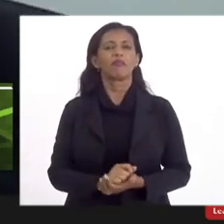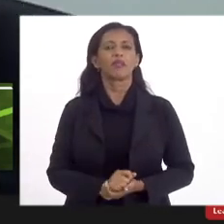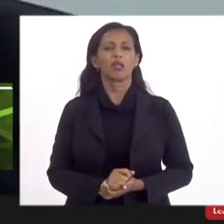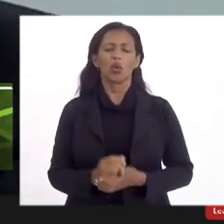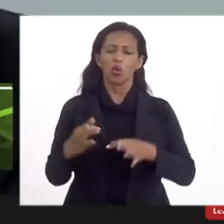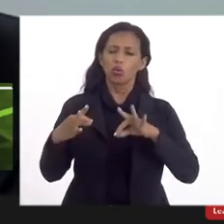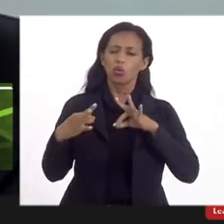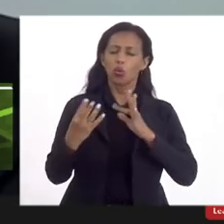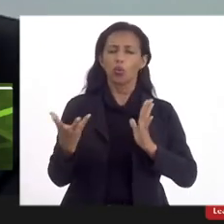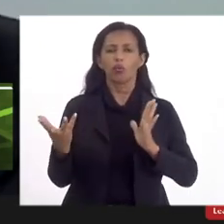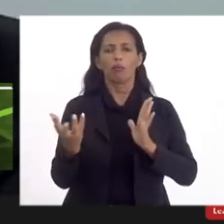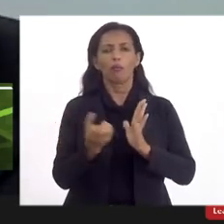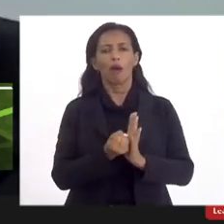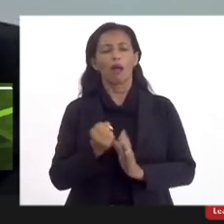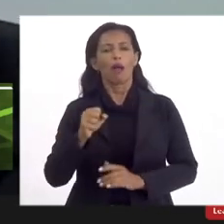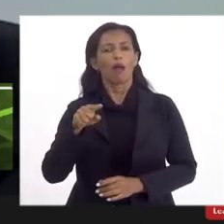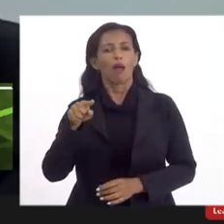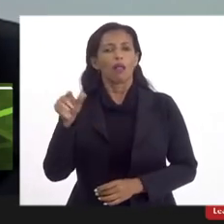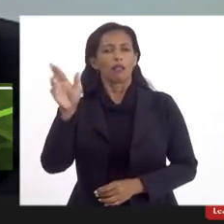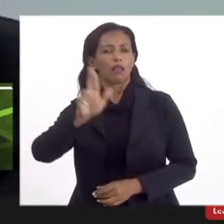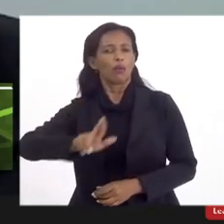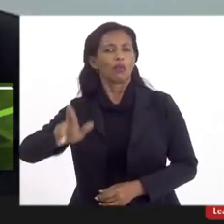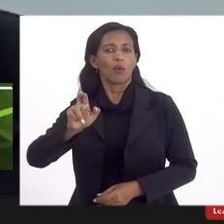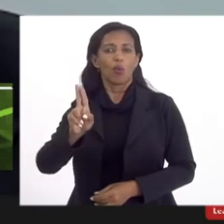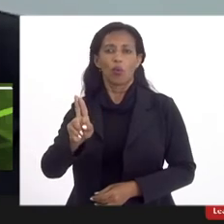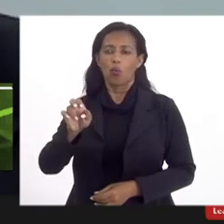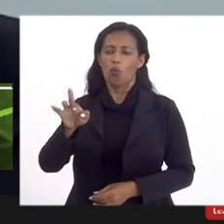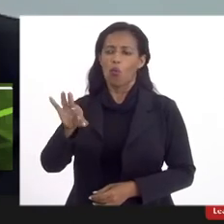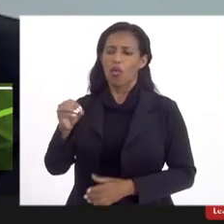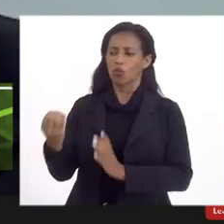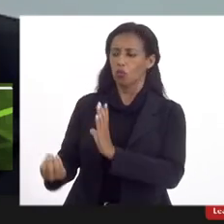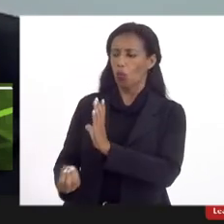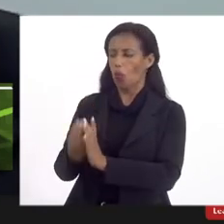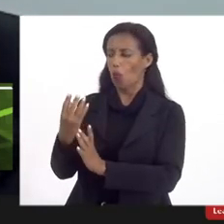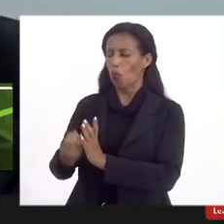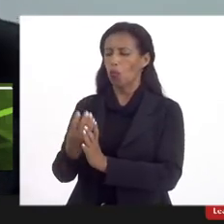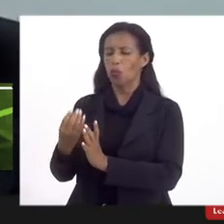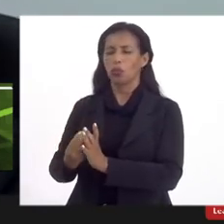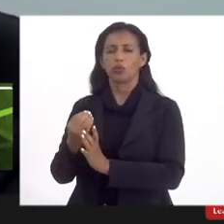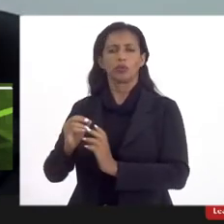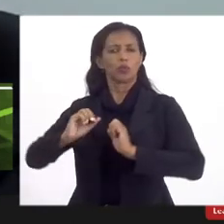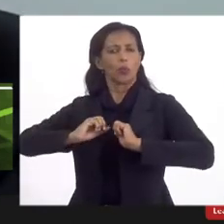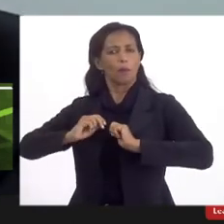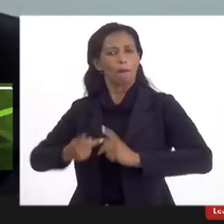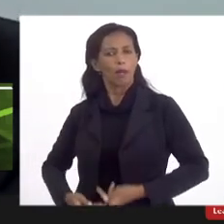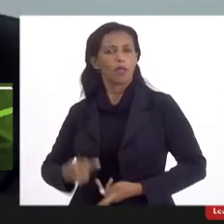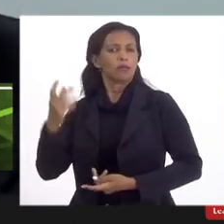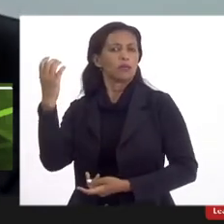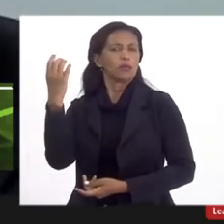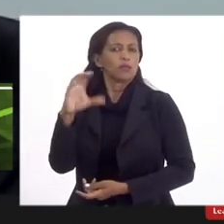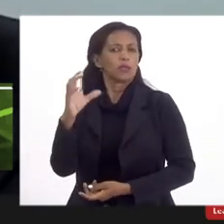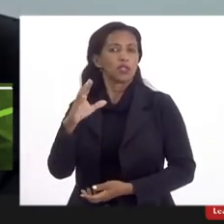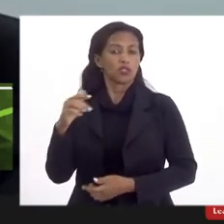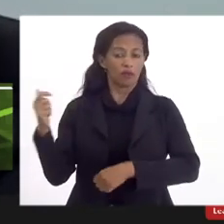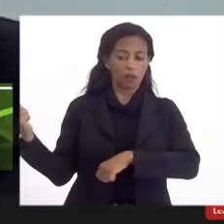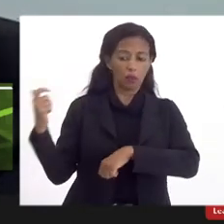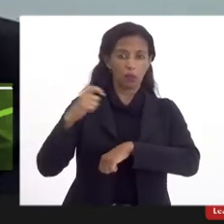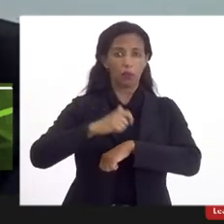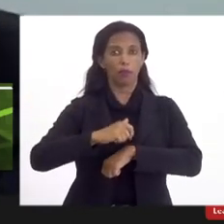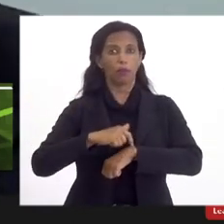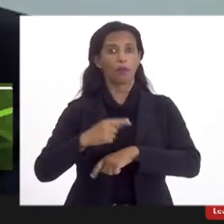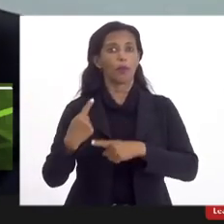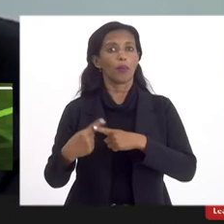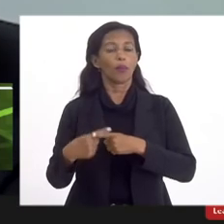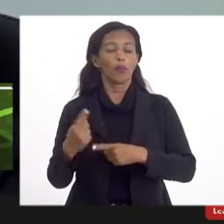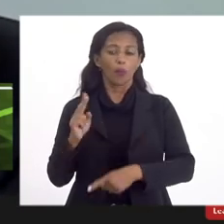todo o patrimônio da UESO e tudo que foi produzido do ponto de vista científico humano até esse exato momento porque o